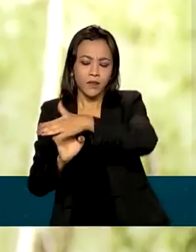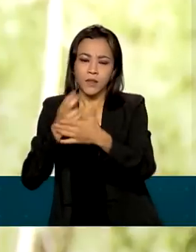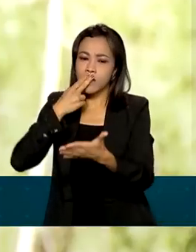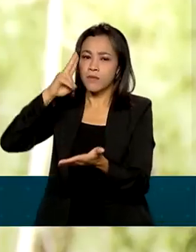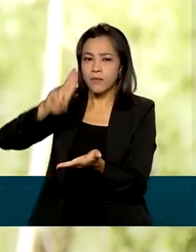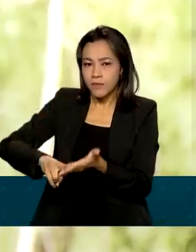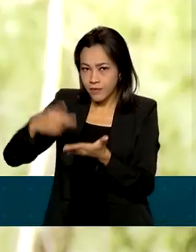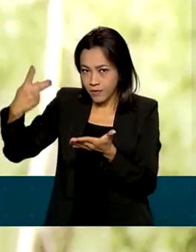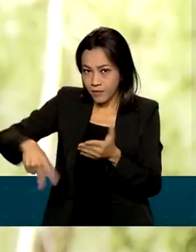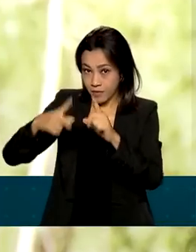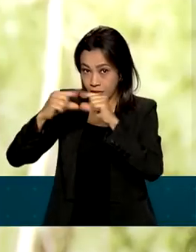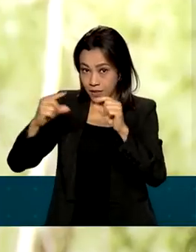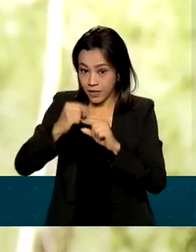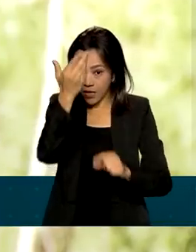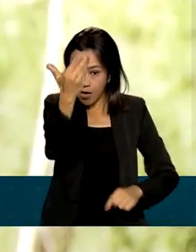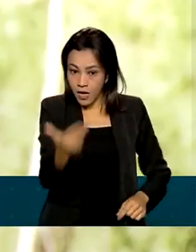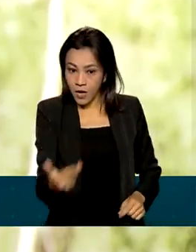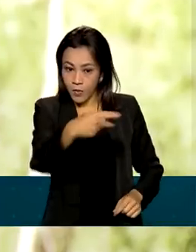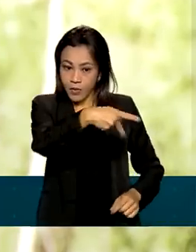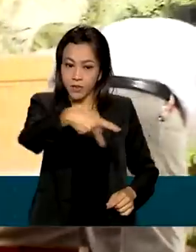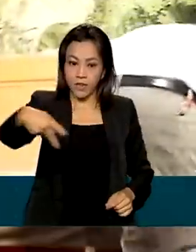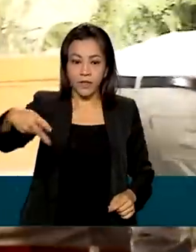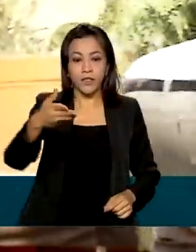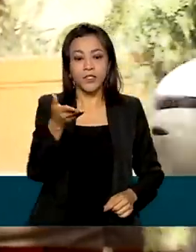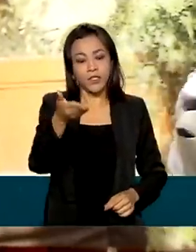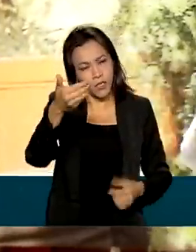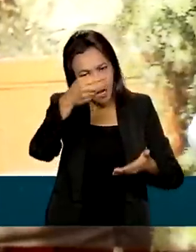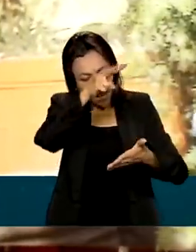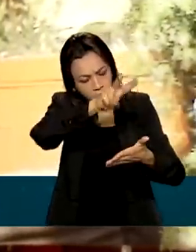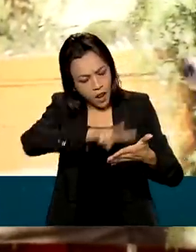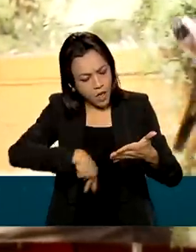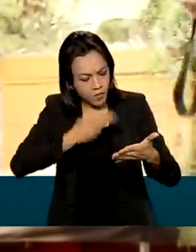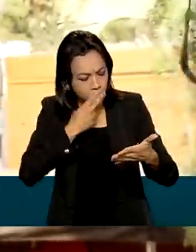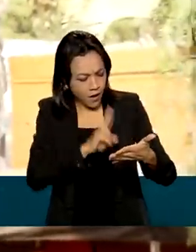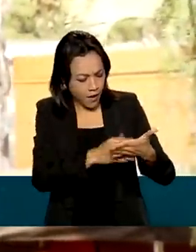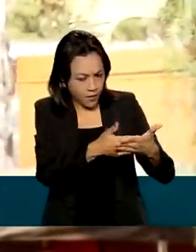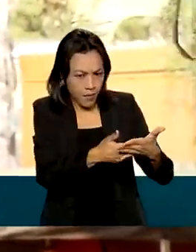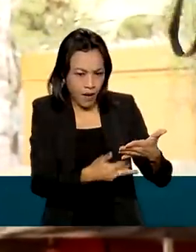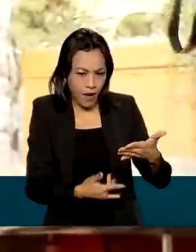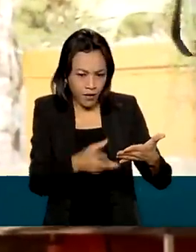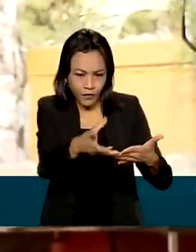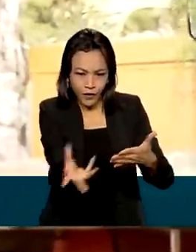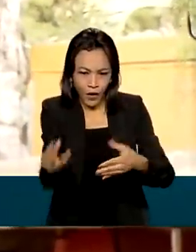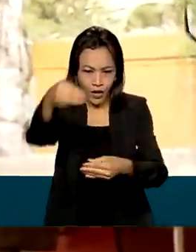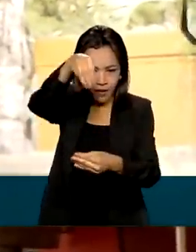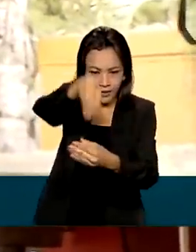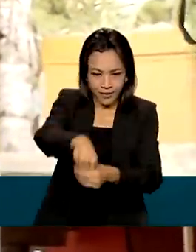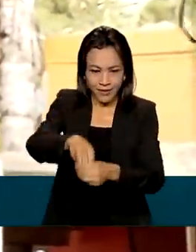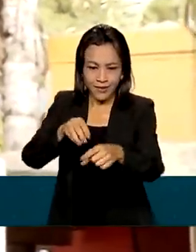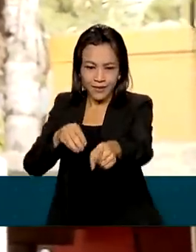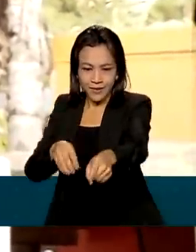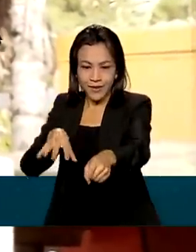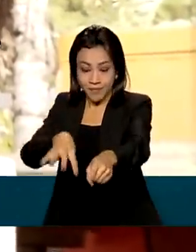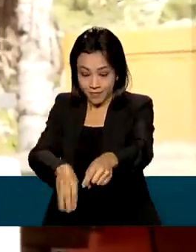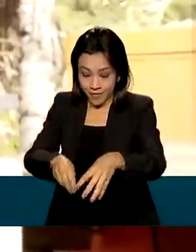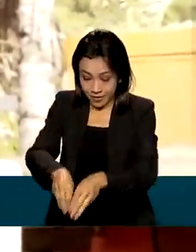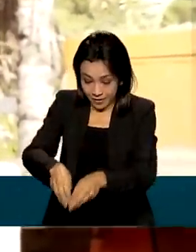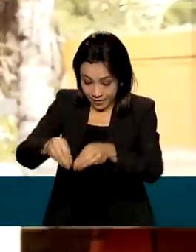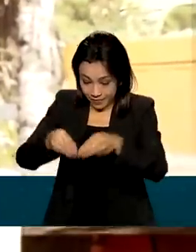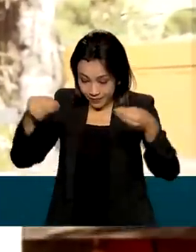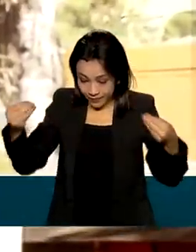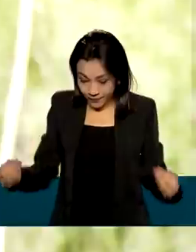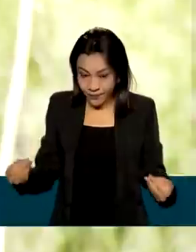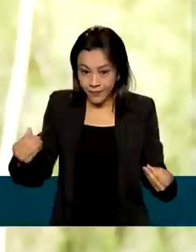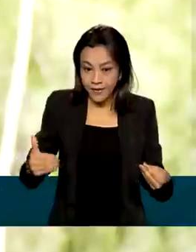O presidente da empresa leu uma carta que foi colocada numa cápsula do tempo para ser aberta daqui a 100